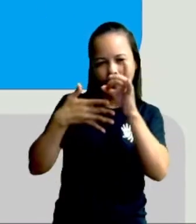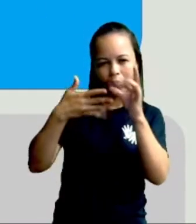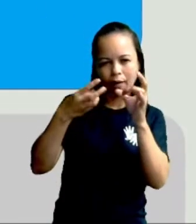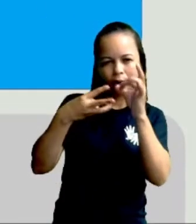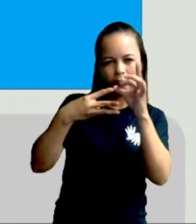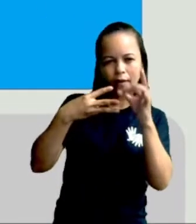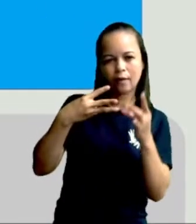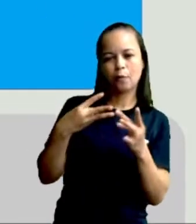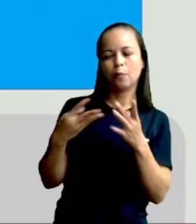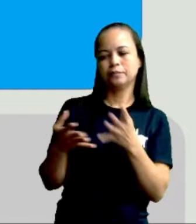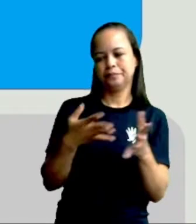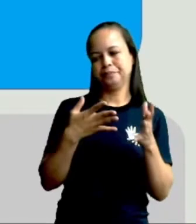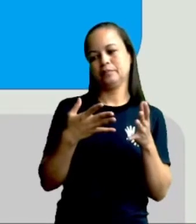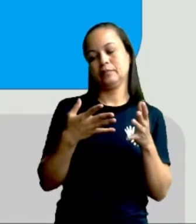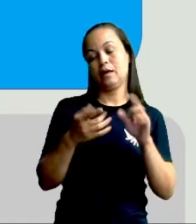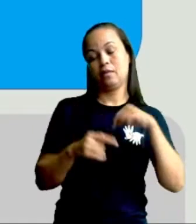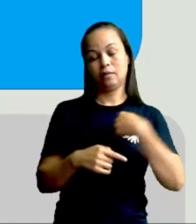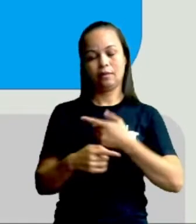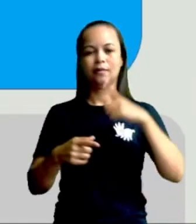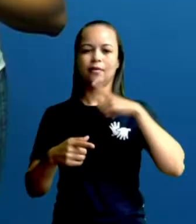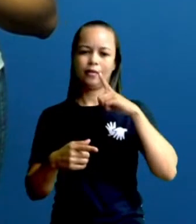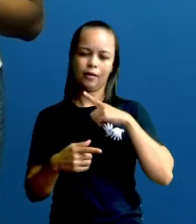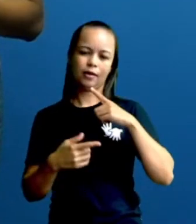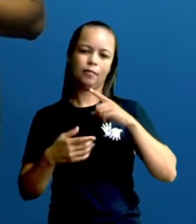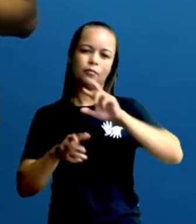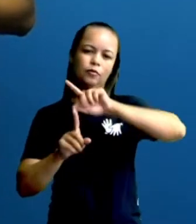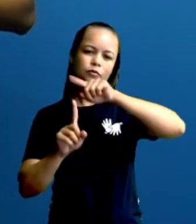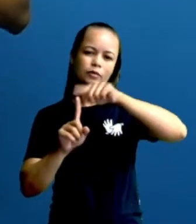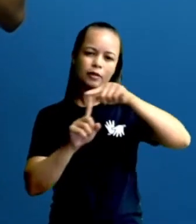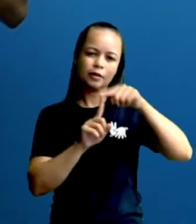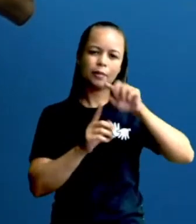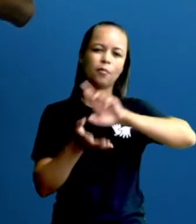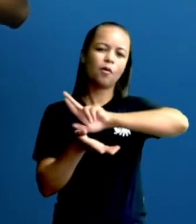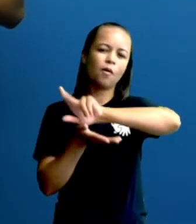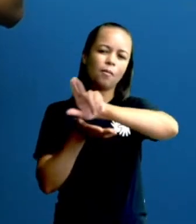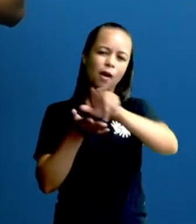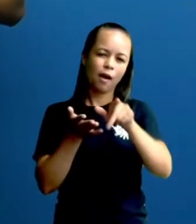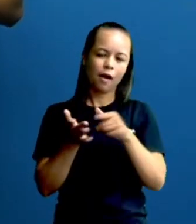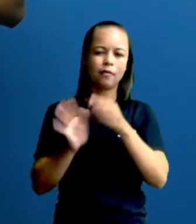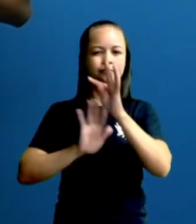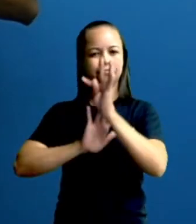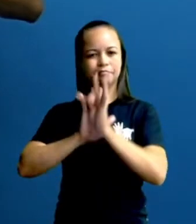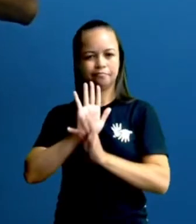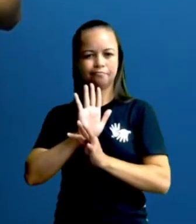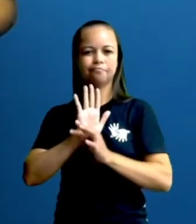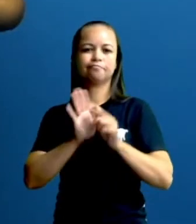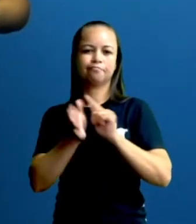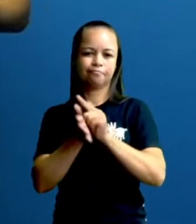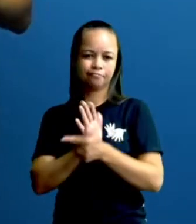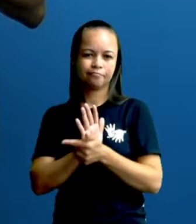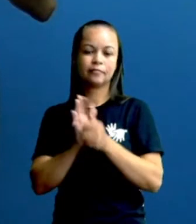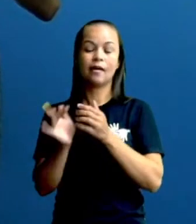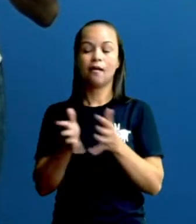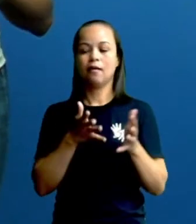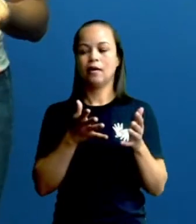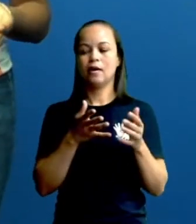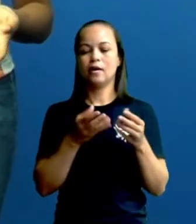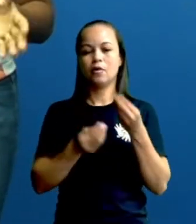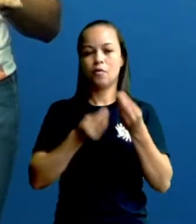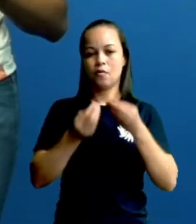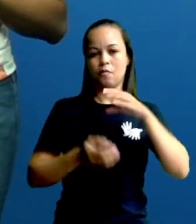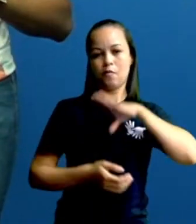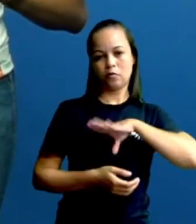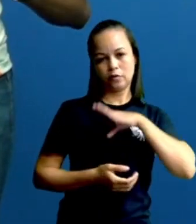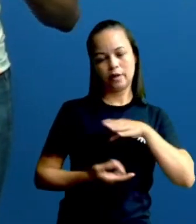tem diferentes tipos de gêneros textuais. Então, dentro da língua portuguesa, assim como na